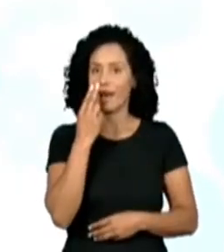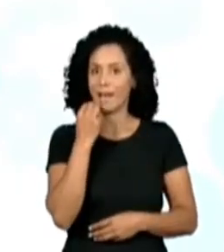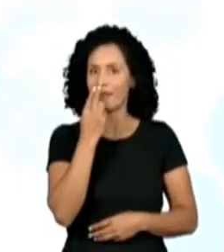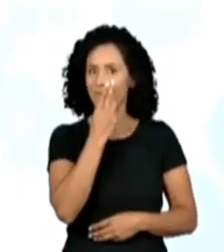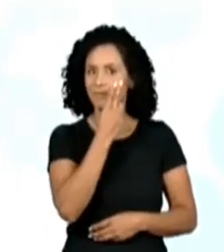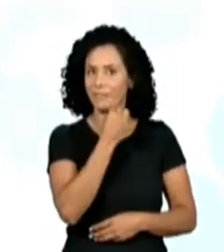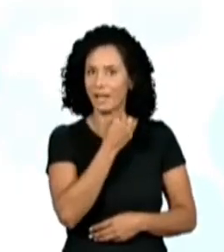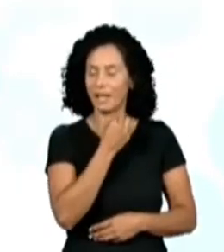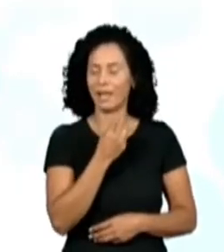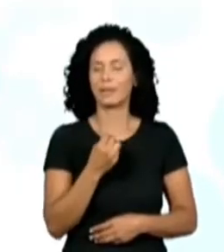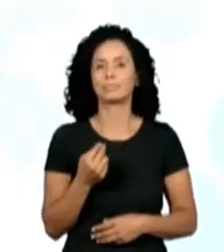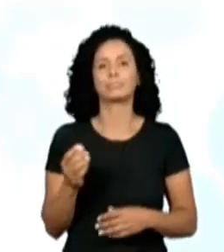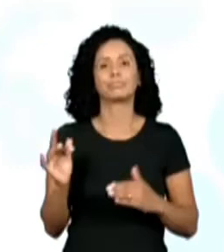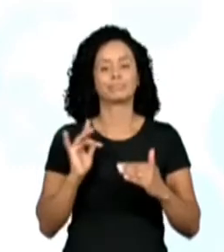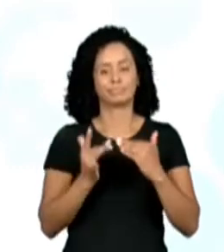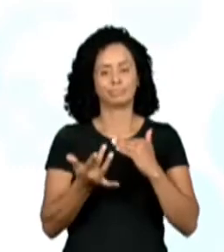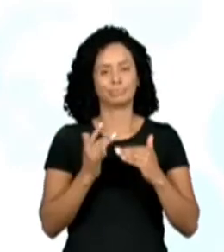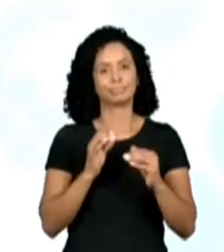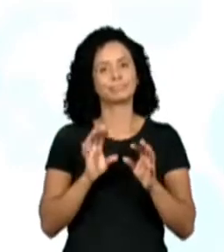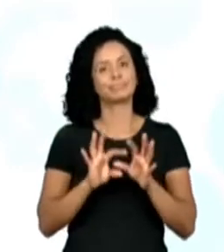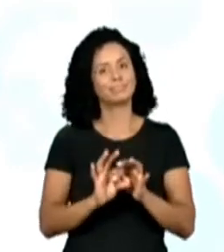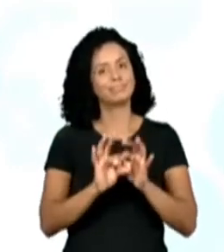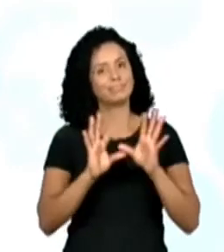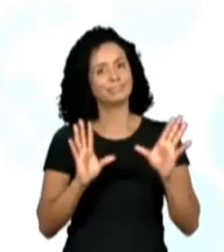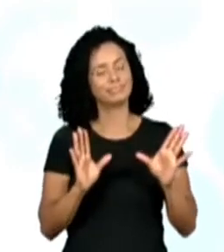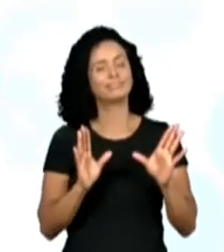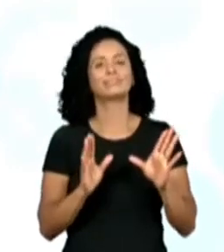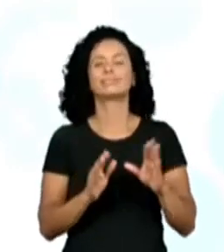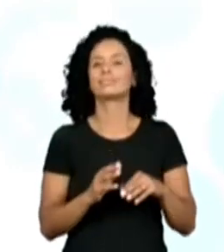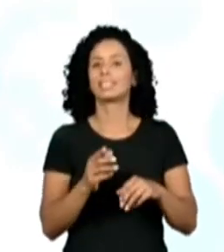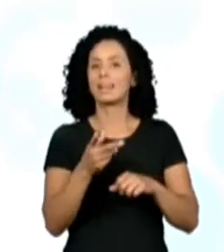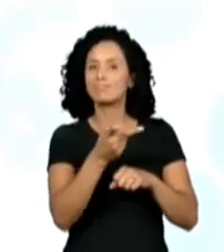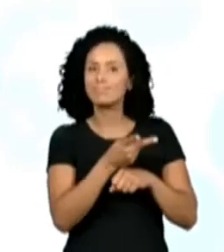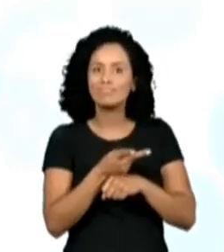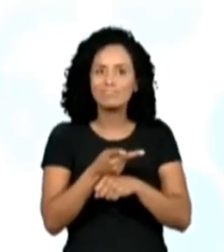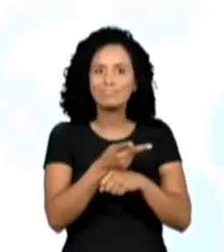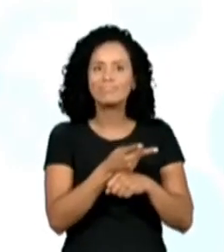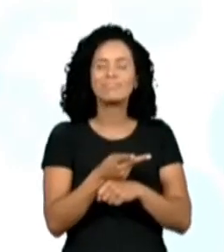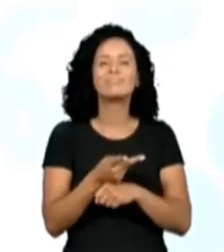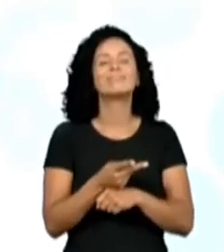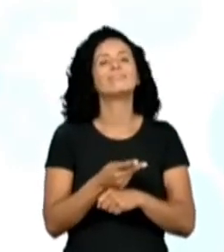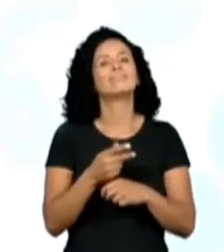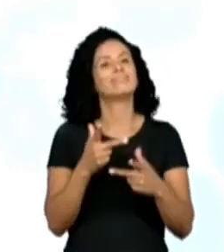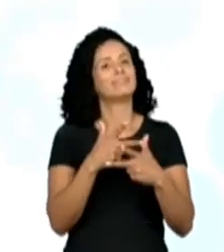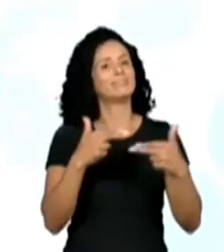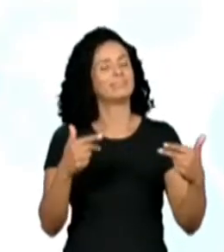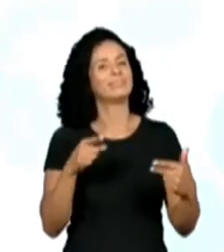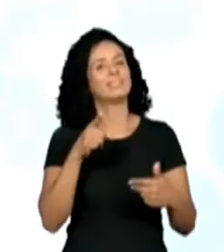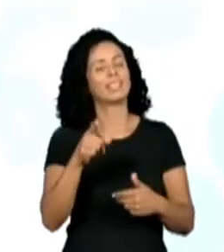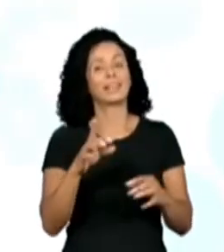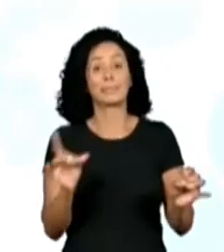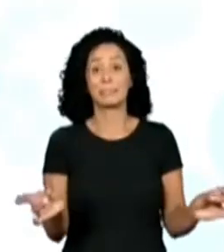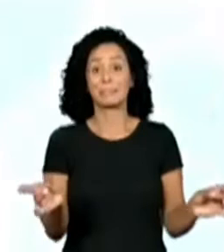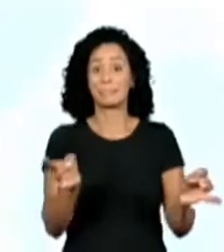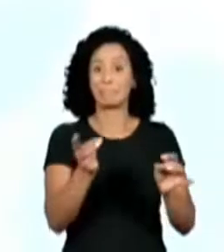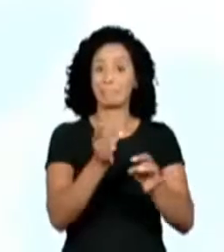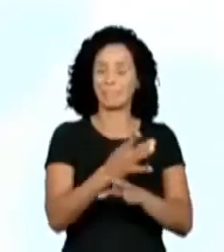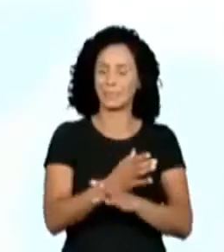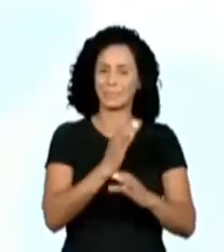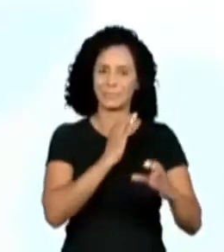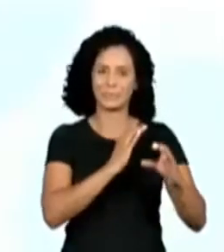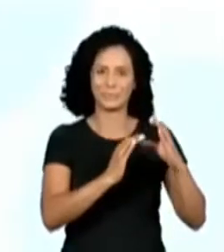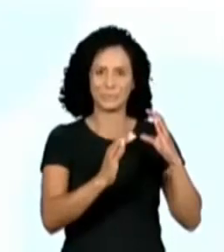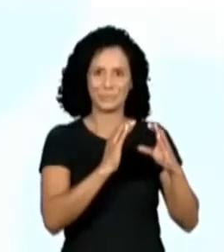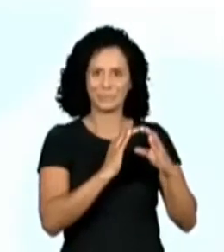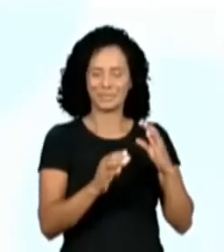Underline English. Entrem em contato lá com a gente porque mandou, a gente multiplica e fala o que todo mundo está